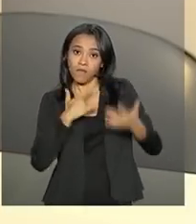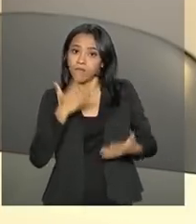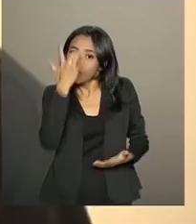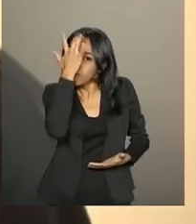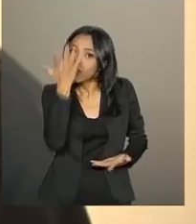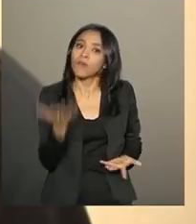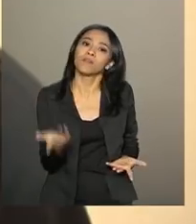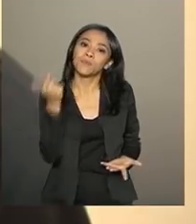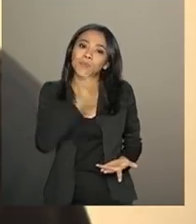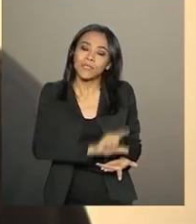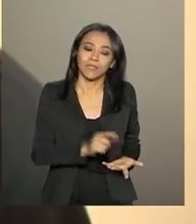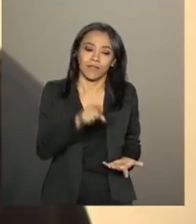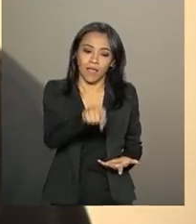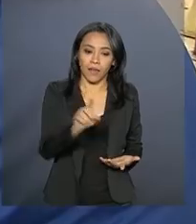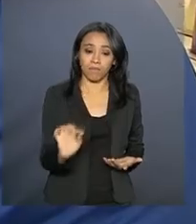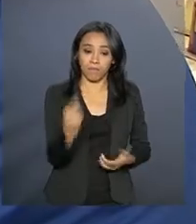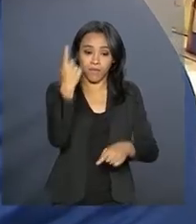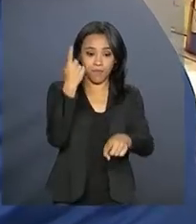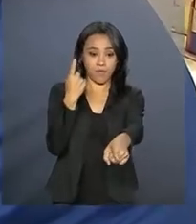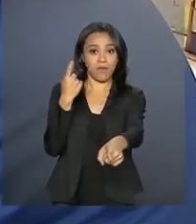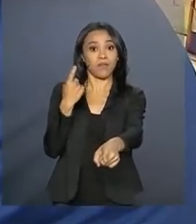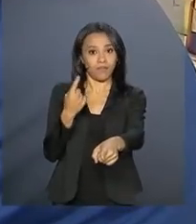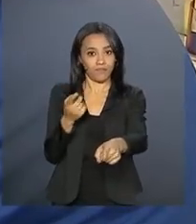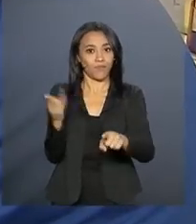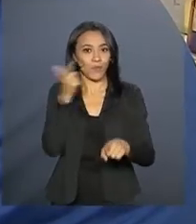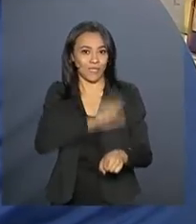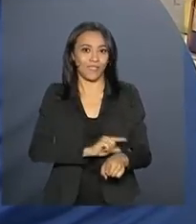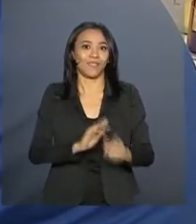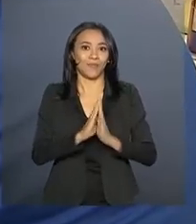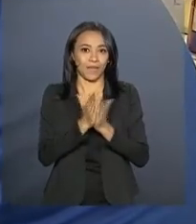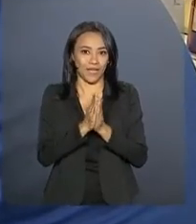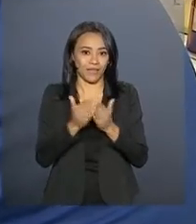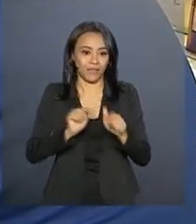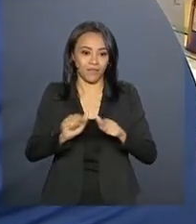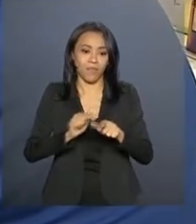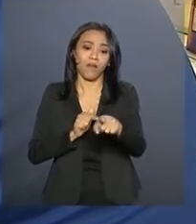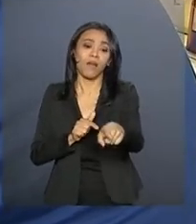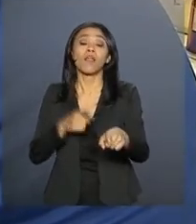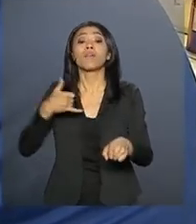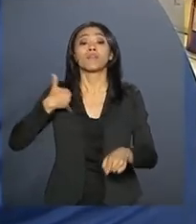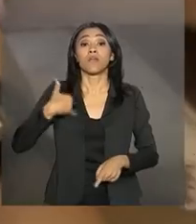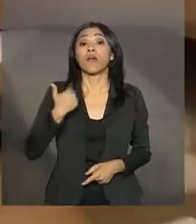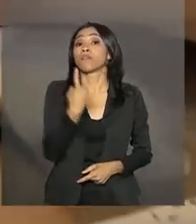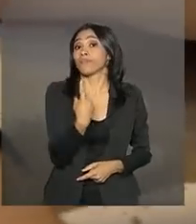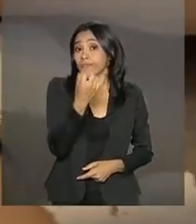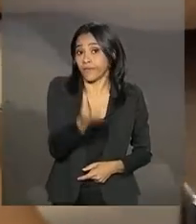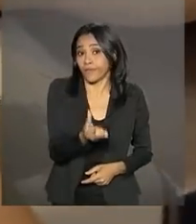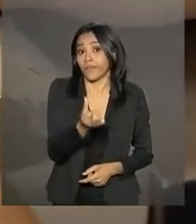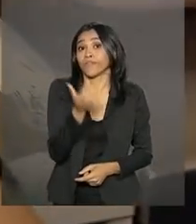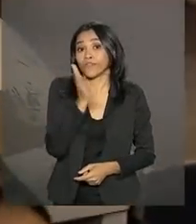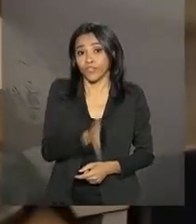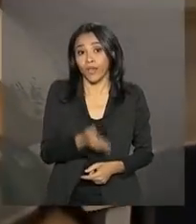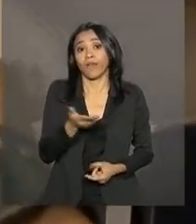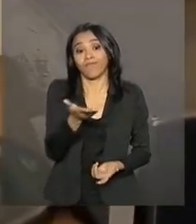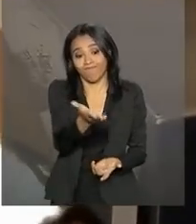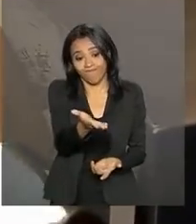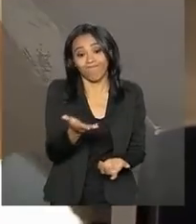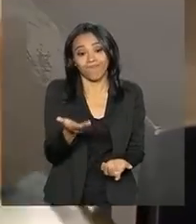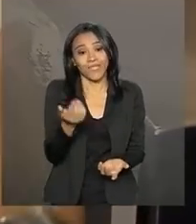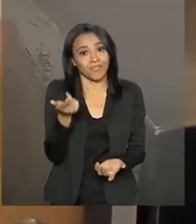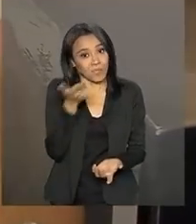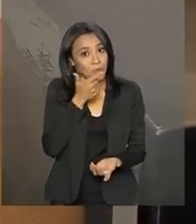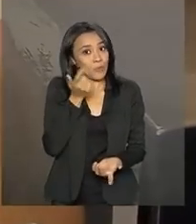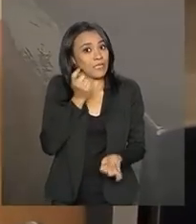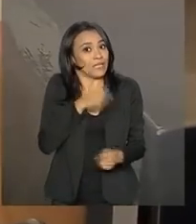carteira de trabalho. Júlia tirou a primeira carteira de trabalho nos Correios. A estudante de 16 anos já atingiu a idade mínima para